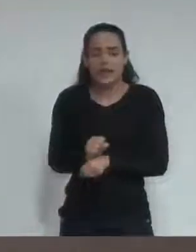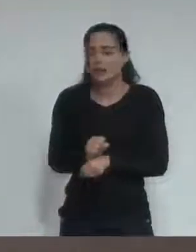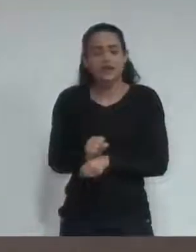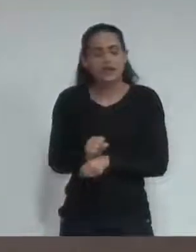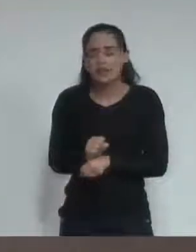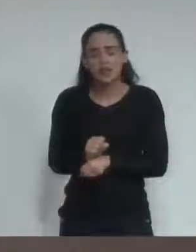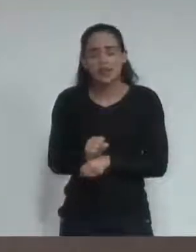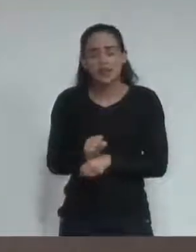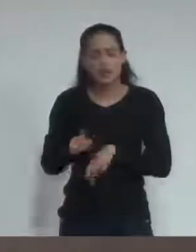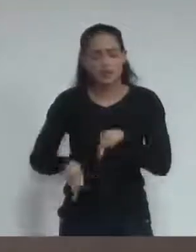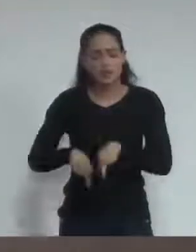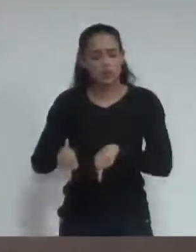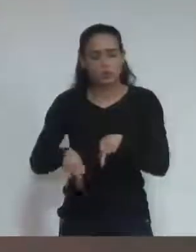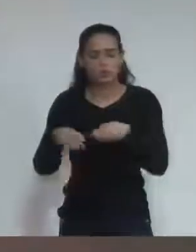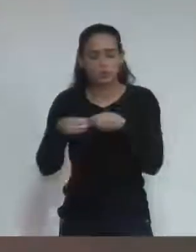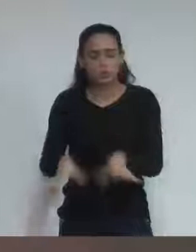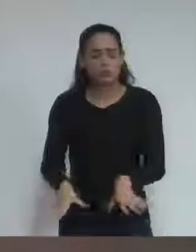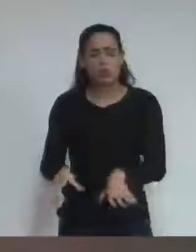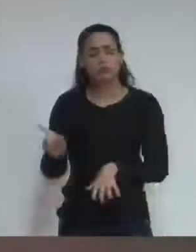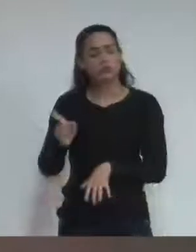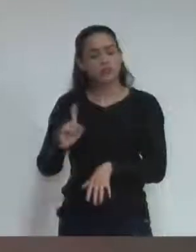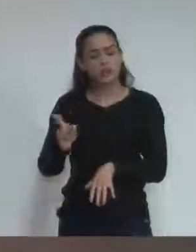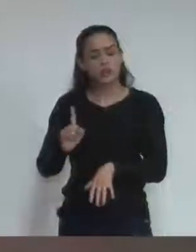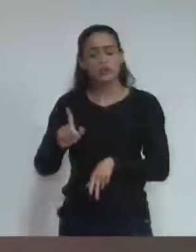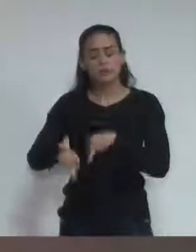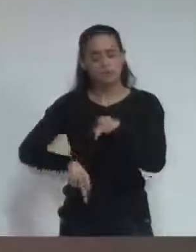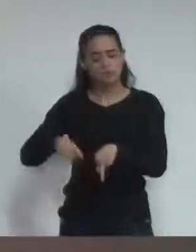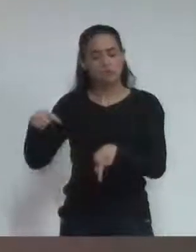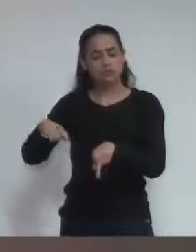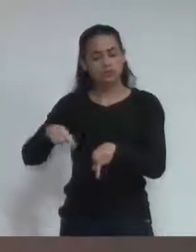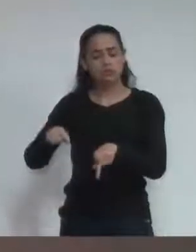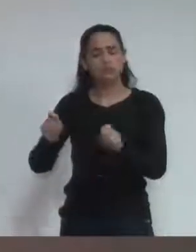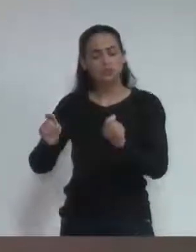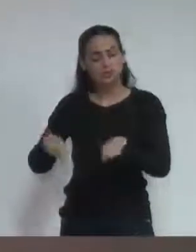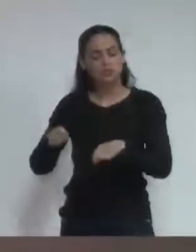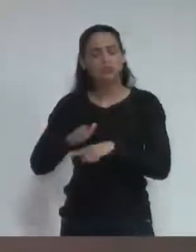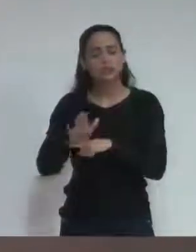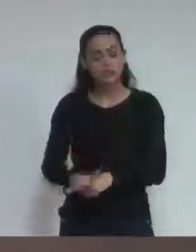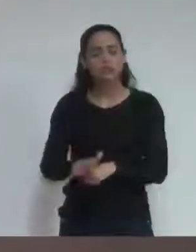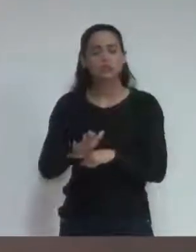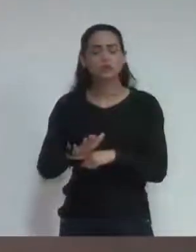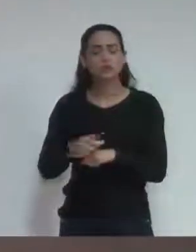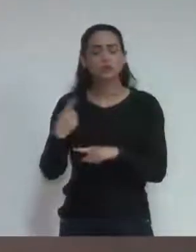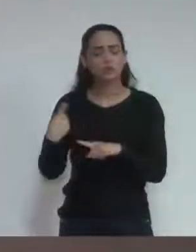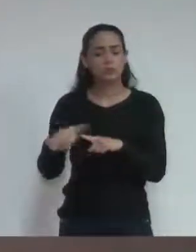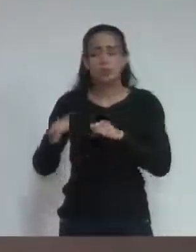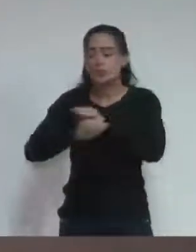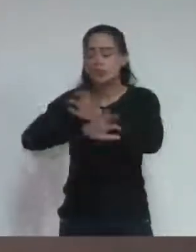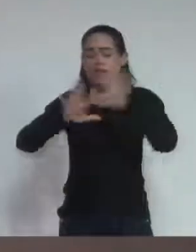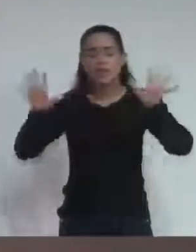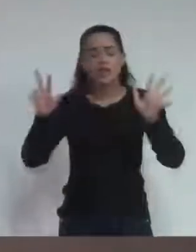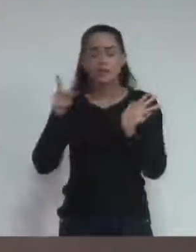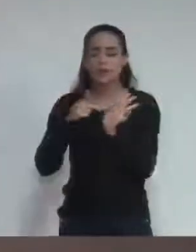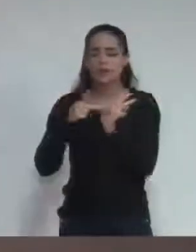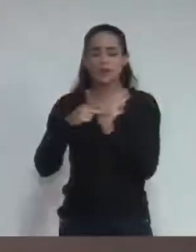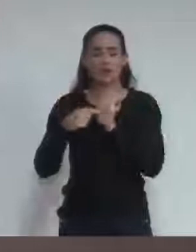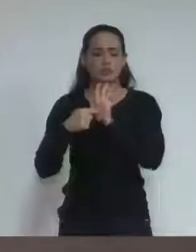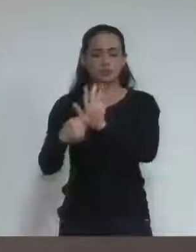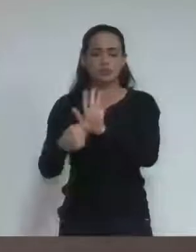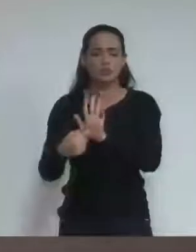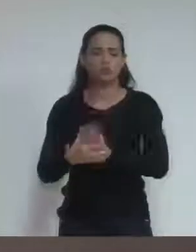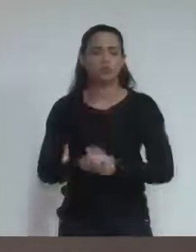povo não vai perder, não. O povo vai ganhar em saber a verdade. Isso que o povo vai ganhar, e eles estão esperando